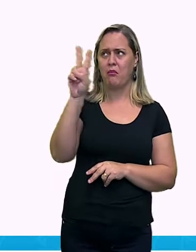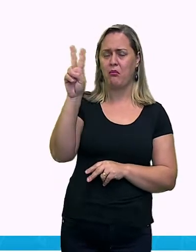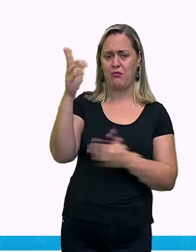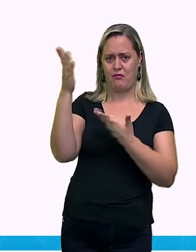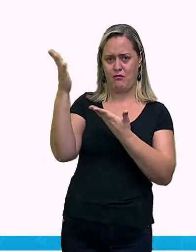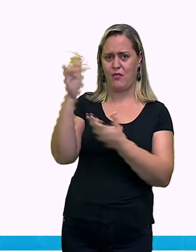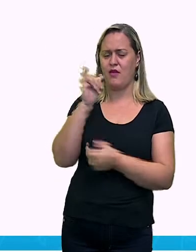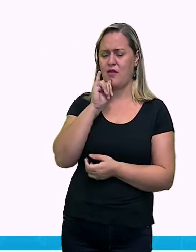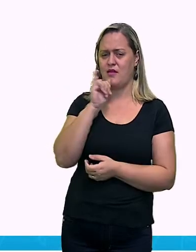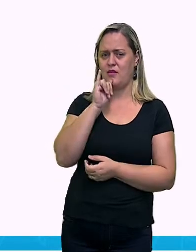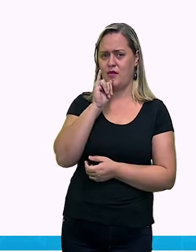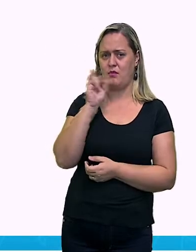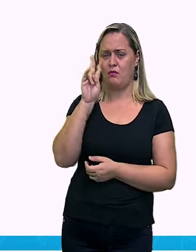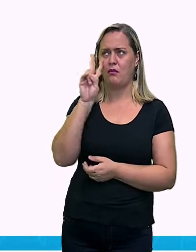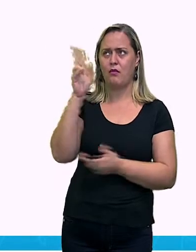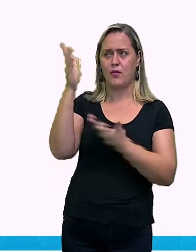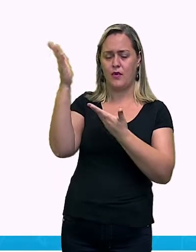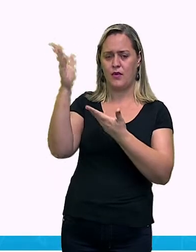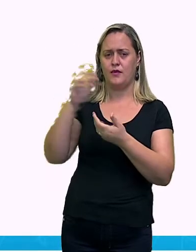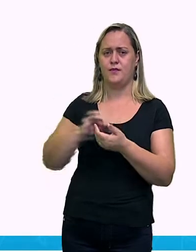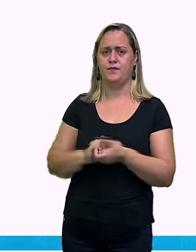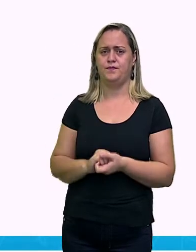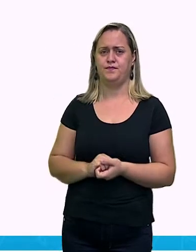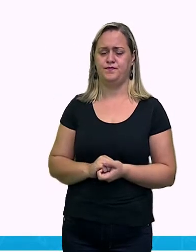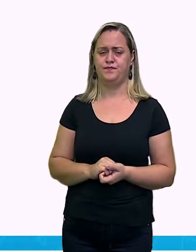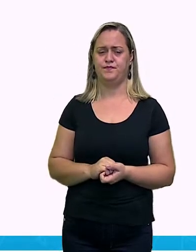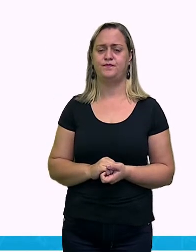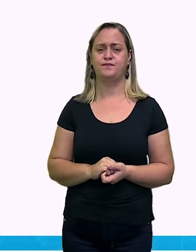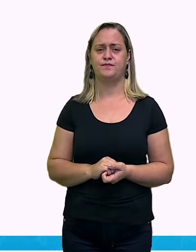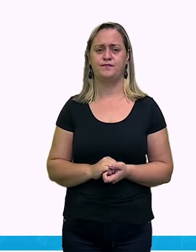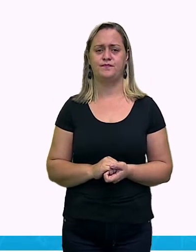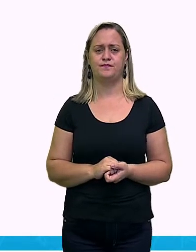Observe esse exemplo. Olha essa pintura.